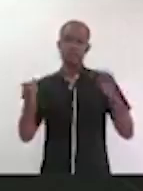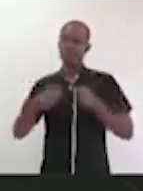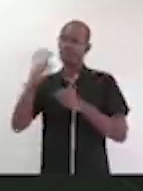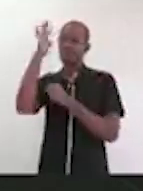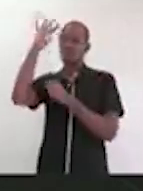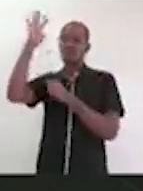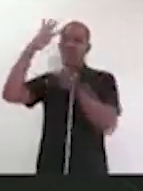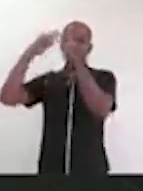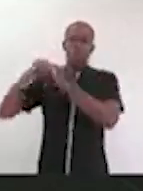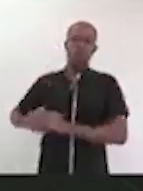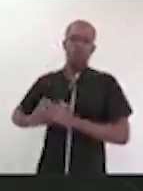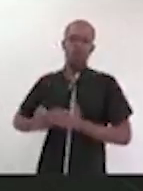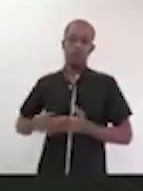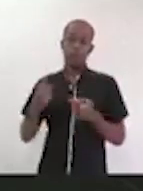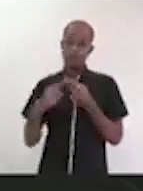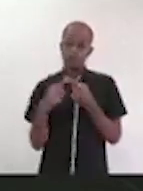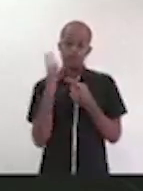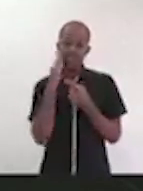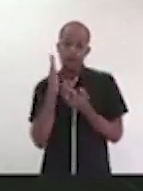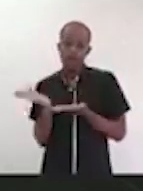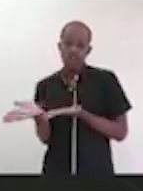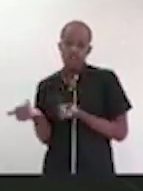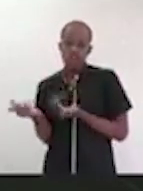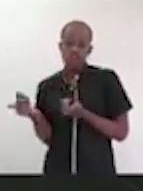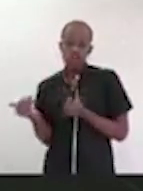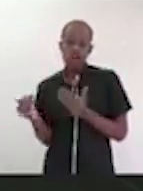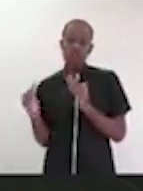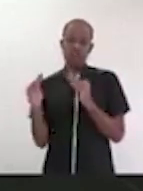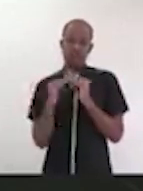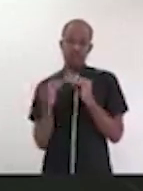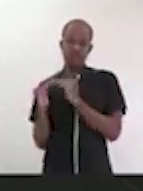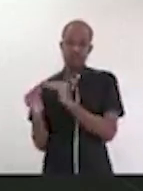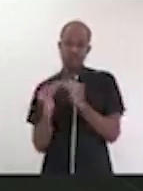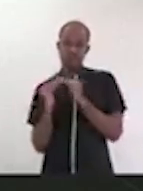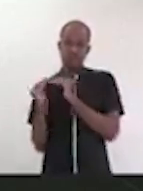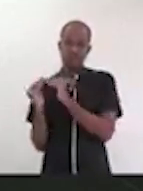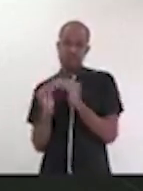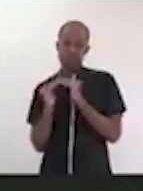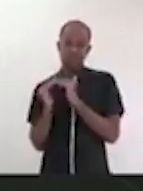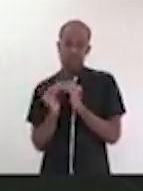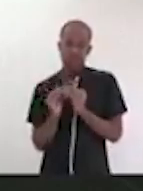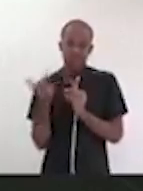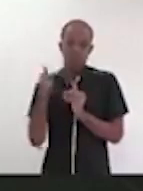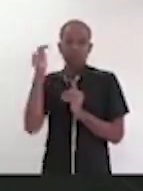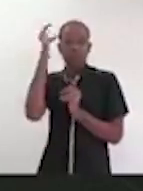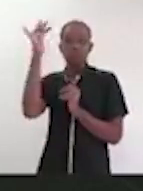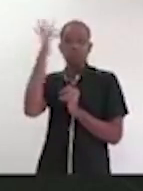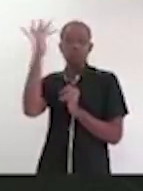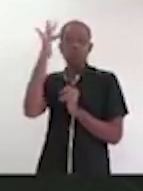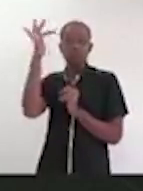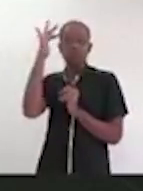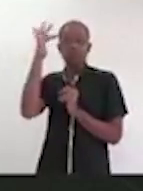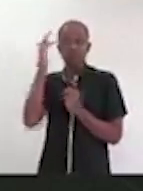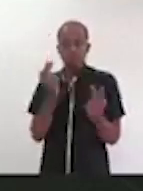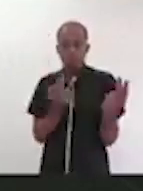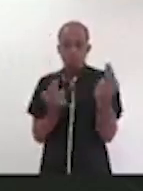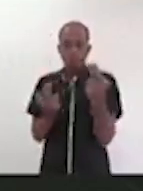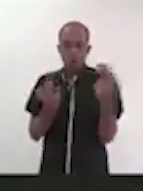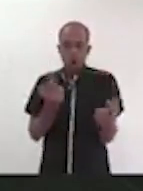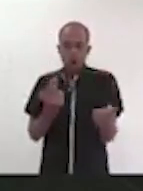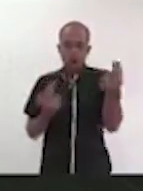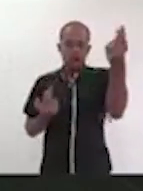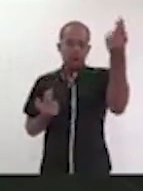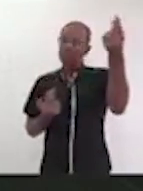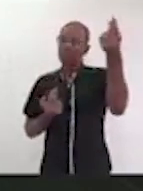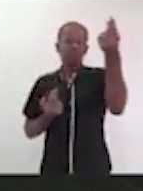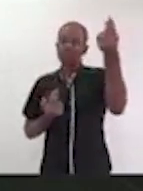porque a gente sabe que um jovem periférico não tem os mesmos sonhos que um jovem de uma região nobre. E ele vai ter que correr muito mais para